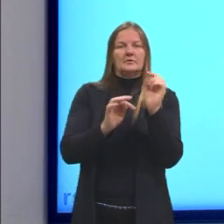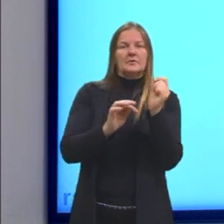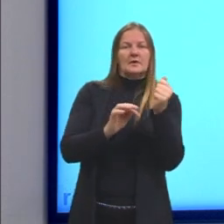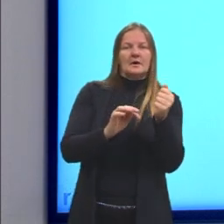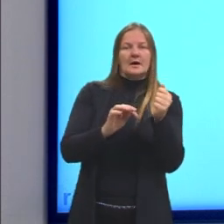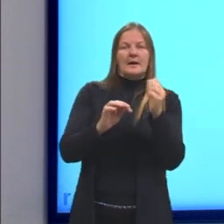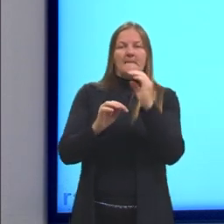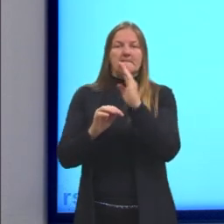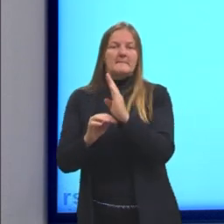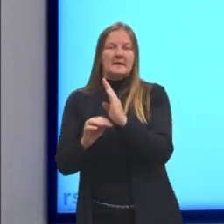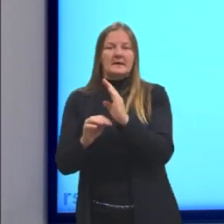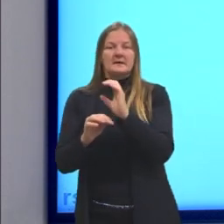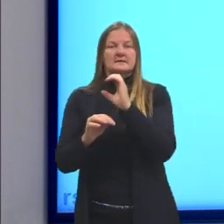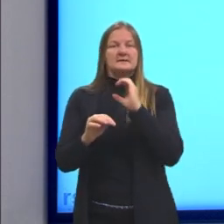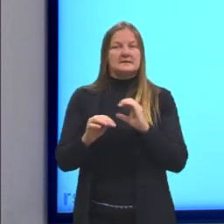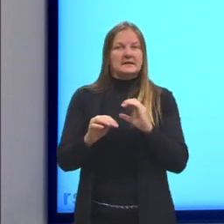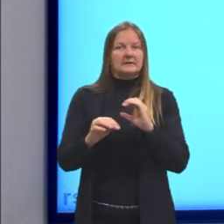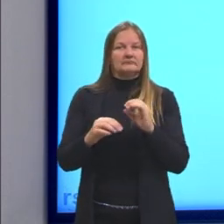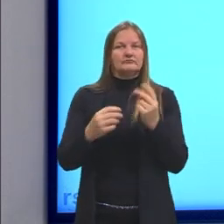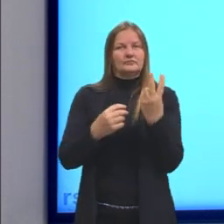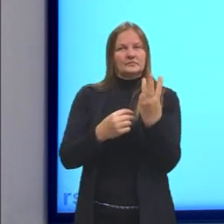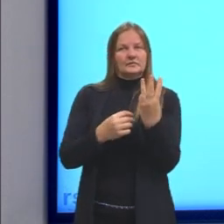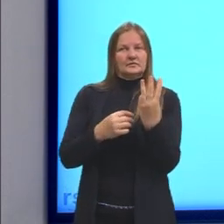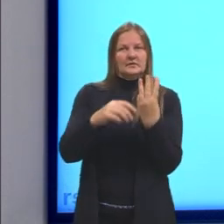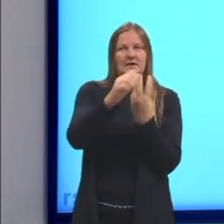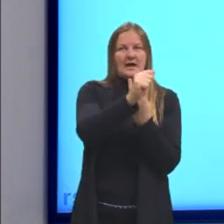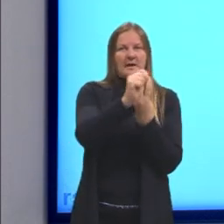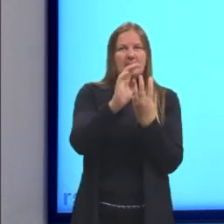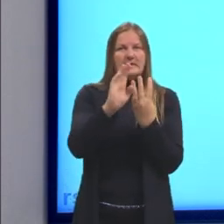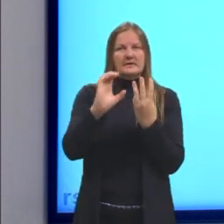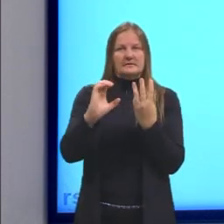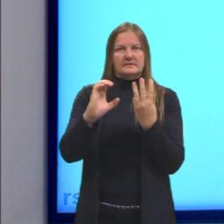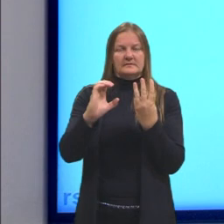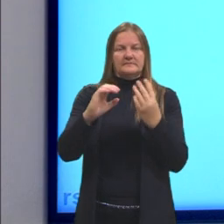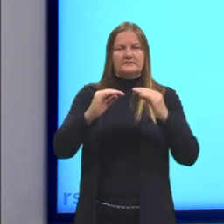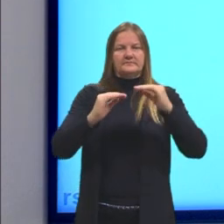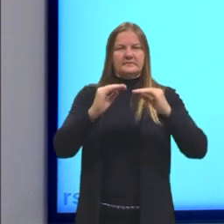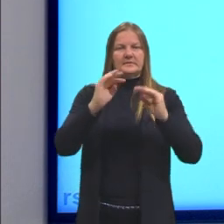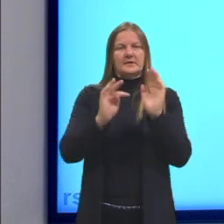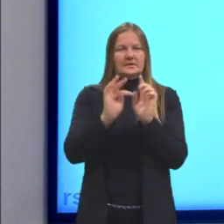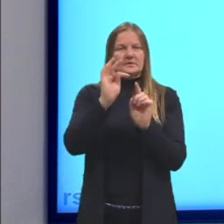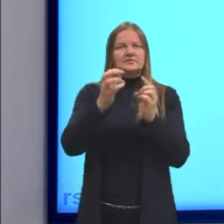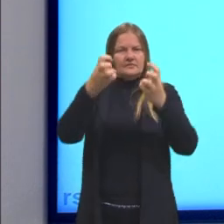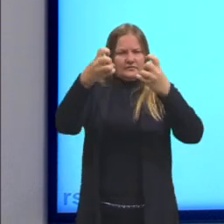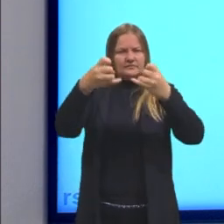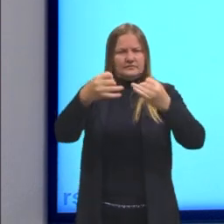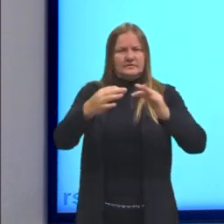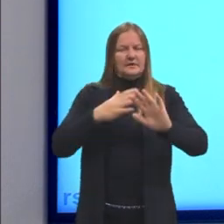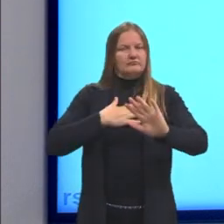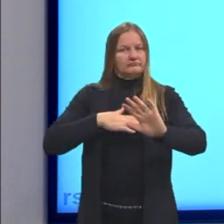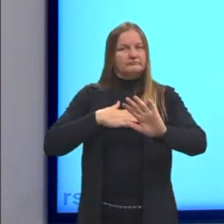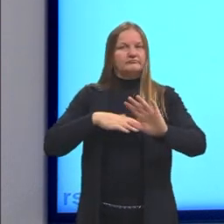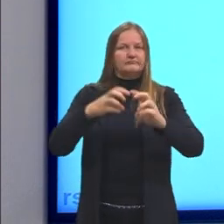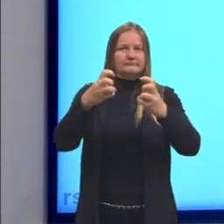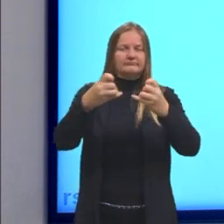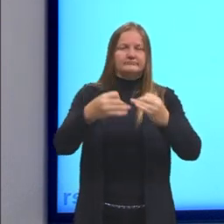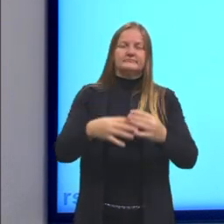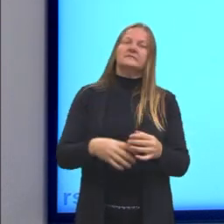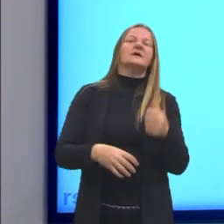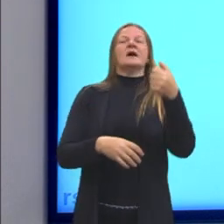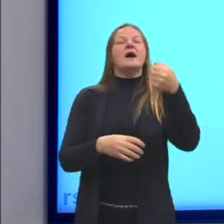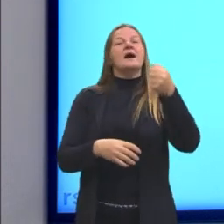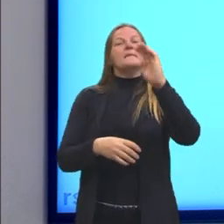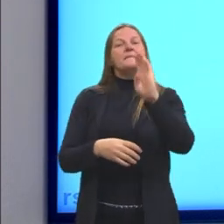C. Então, a gente colocou mais um corpo. Equilíbrio térmico, a gente já vai entender. Então, A e B